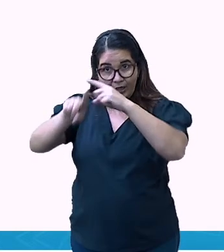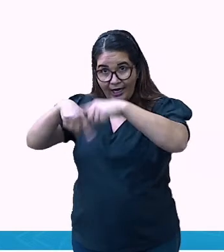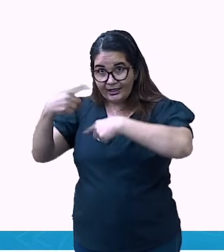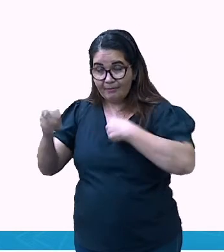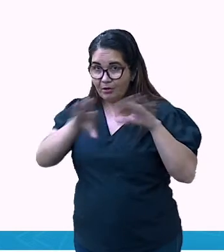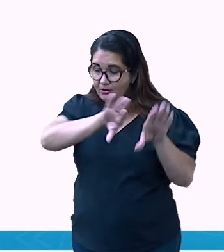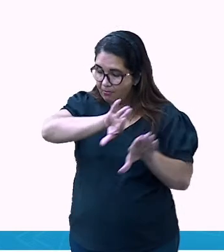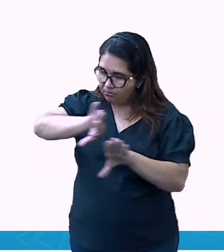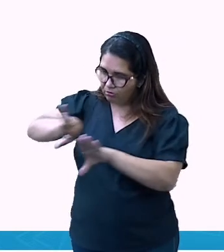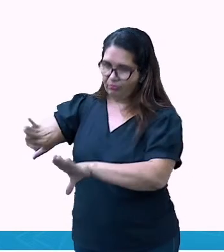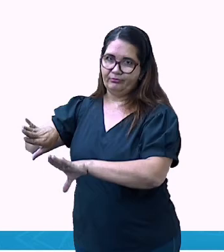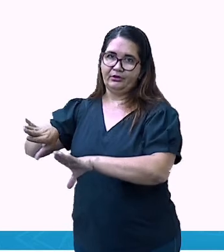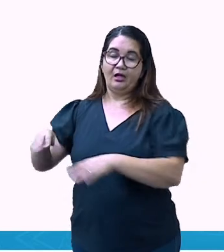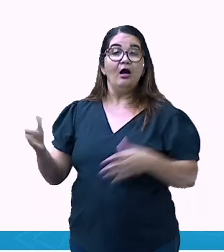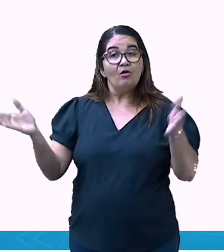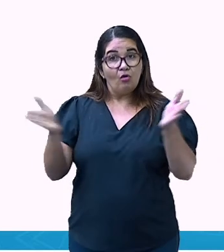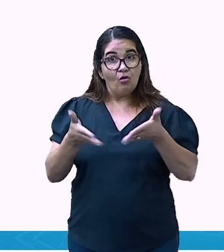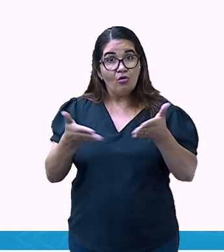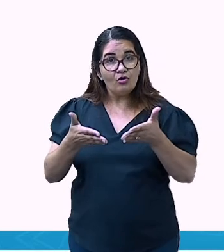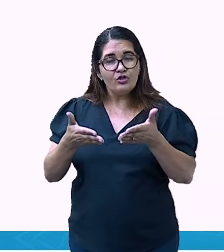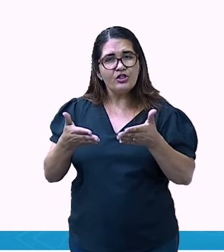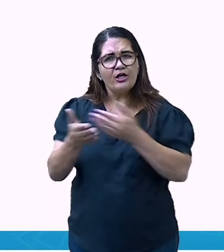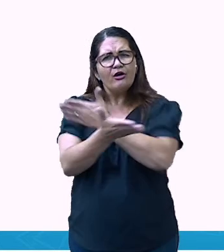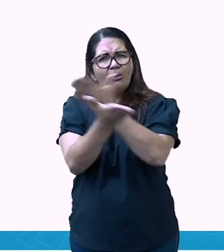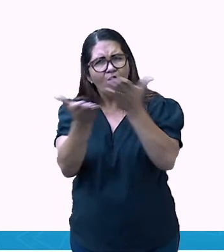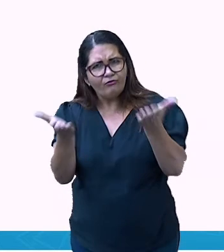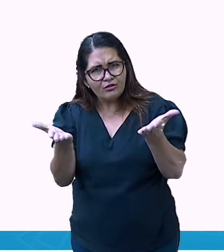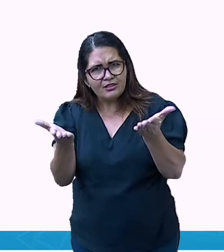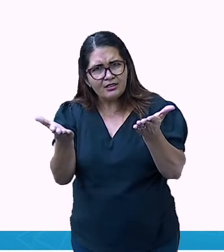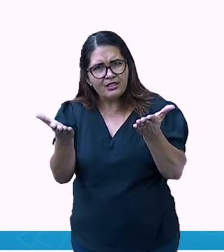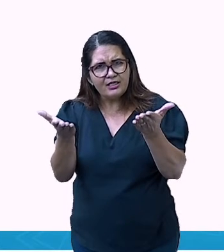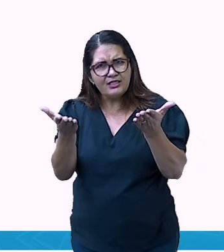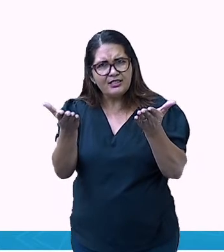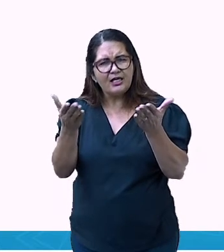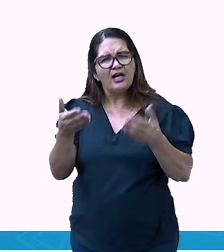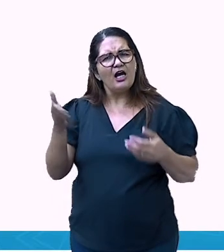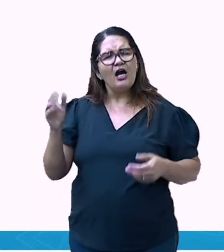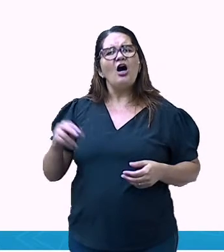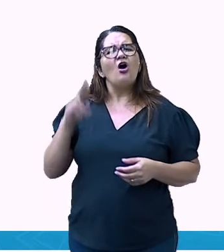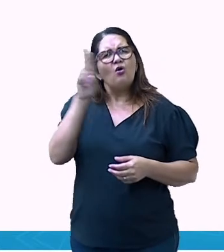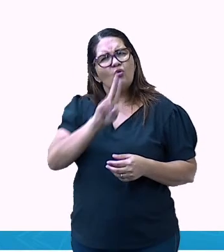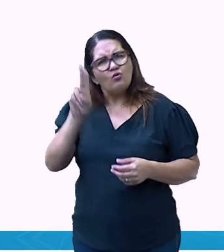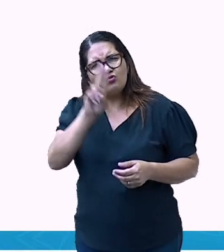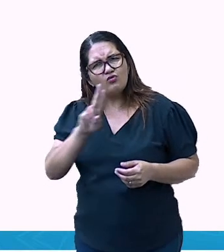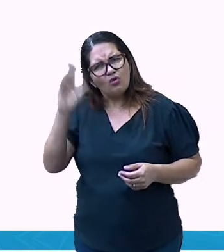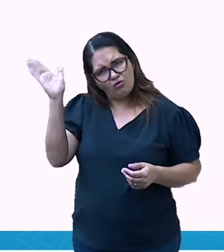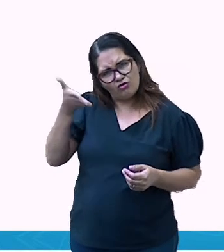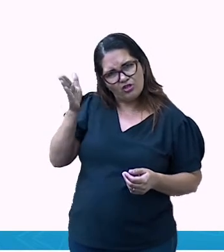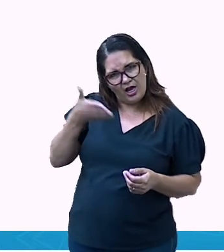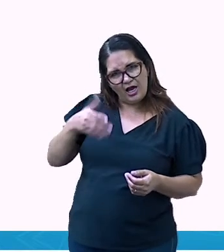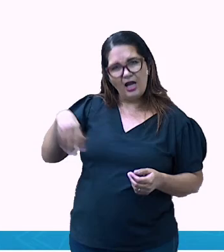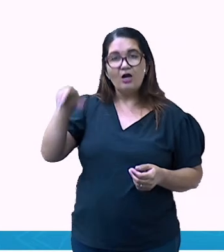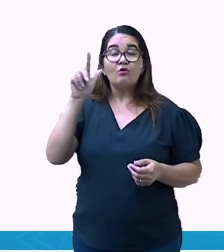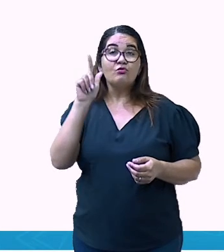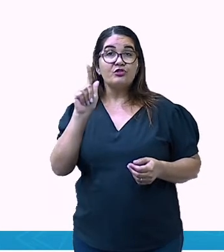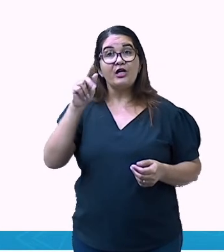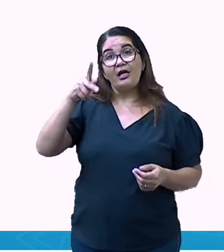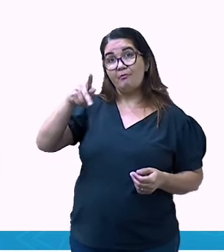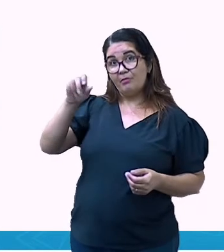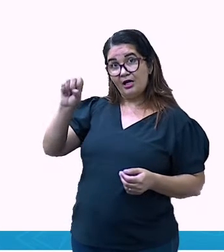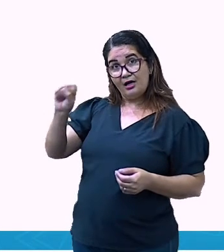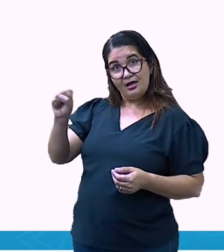GPS. Você já usou o GPS? Você sabe para que serve e como usar? Como ele funciona?